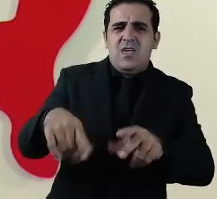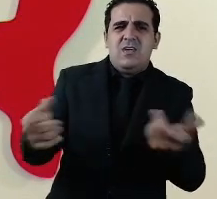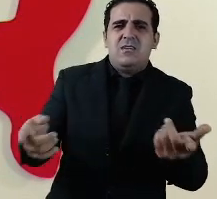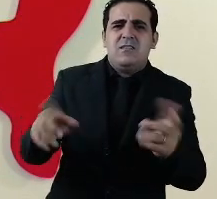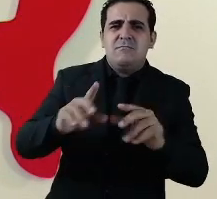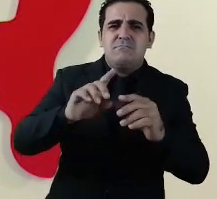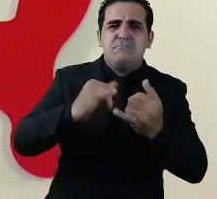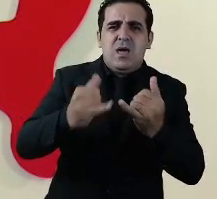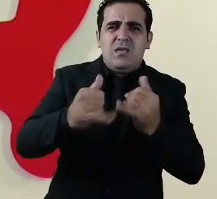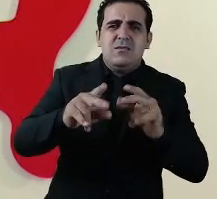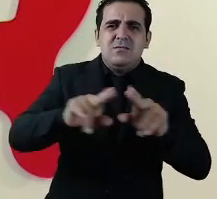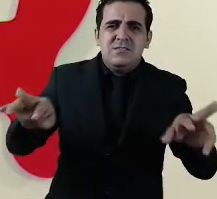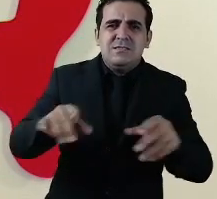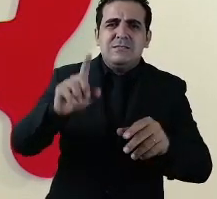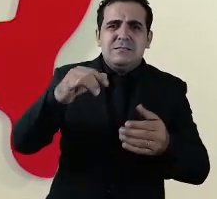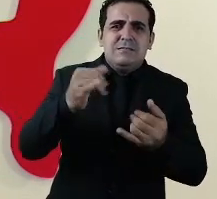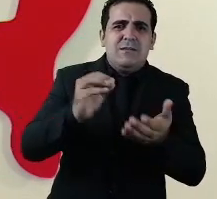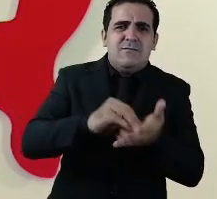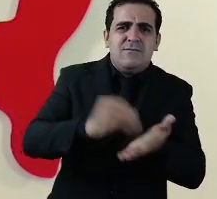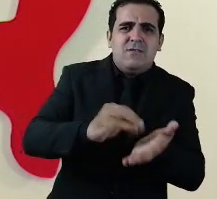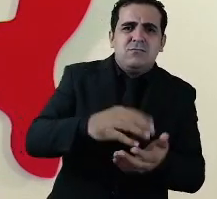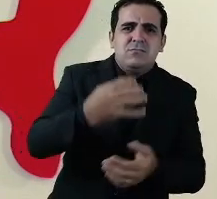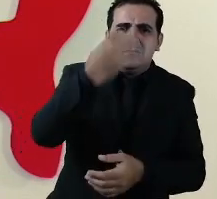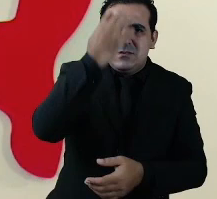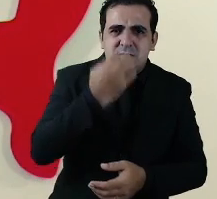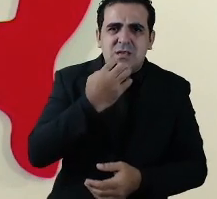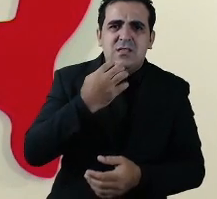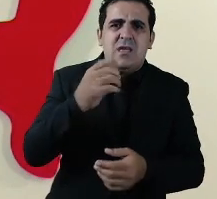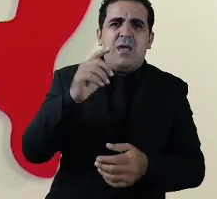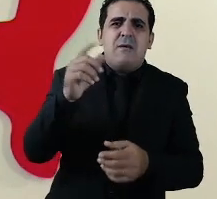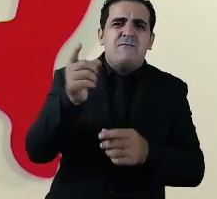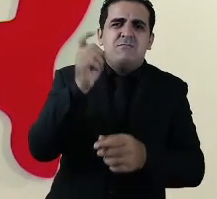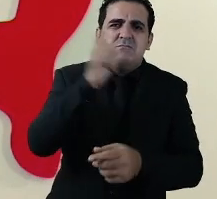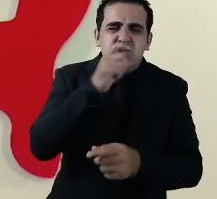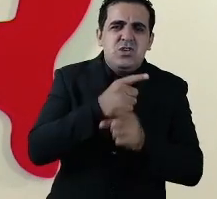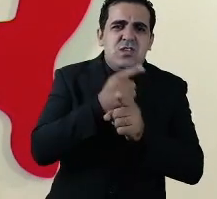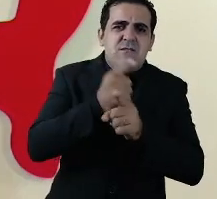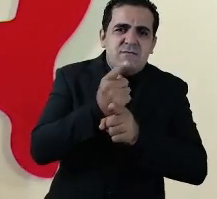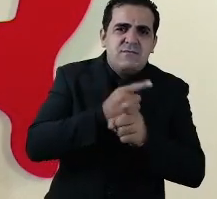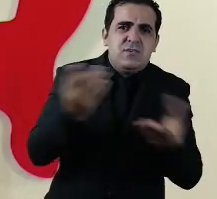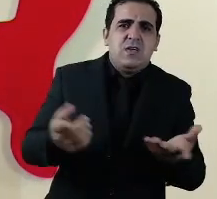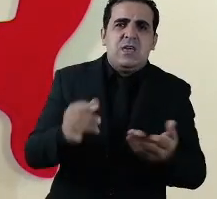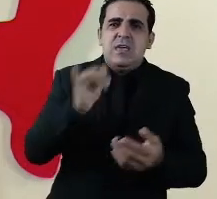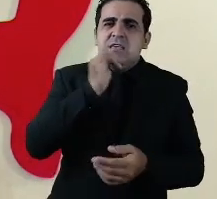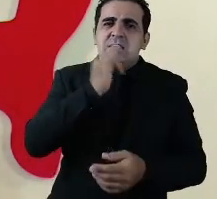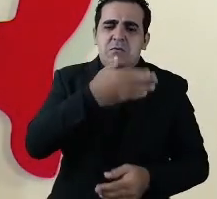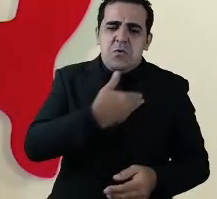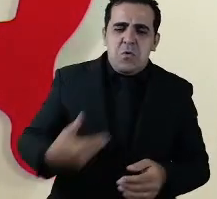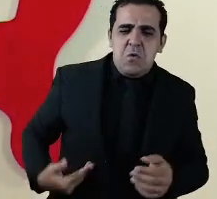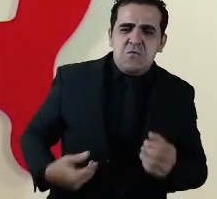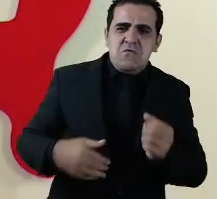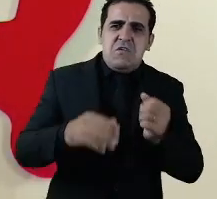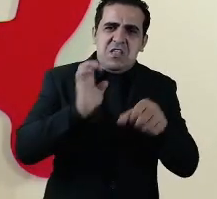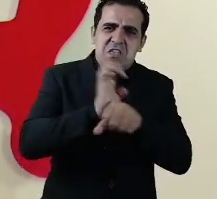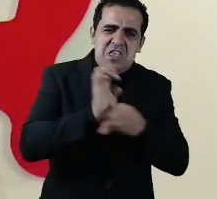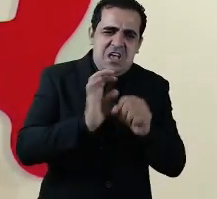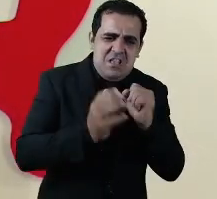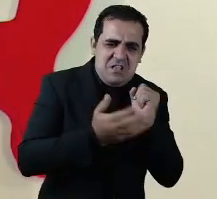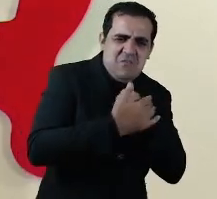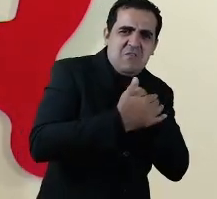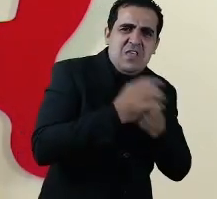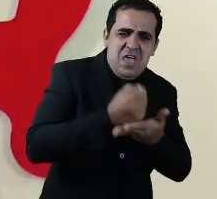é destituído de seriedade fake news segundo a qual o governo do estado esconde remédios